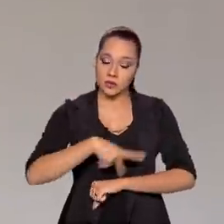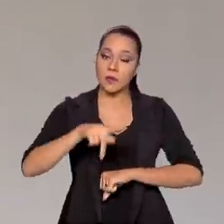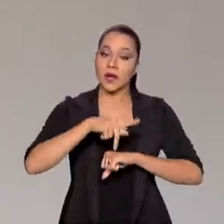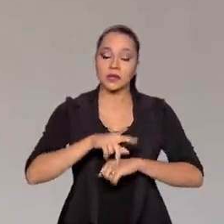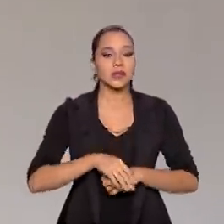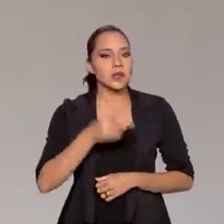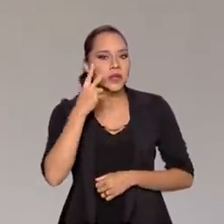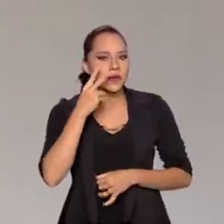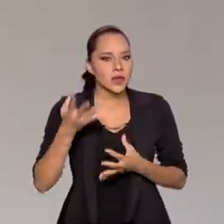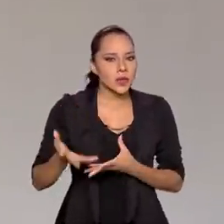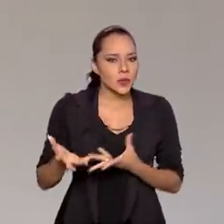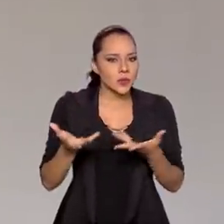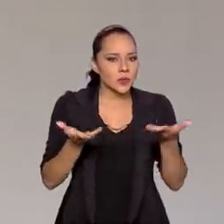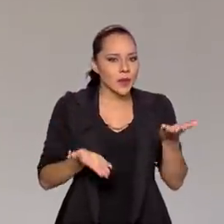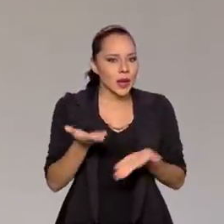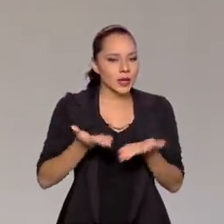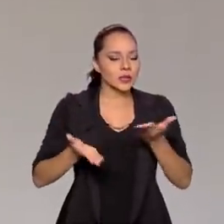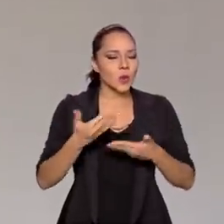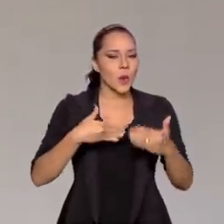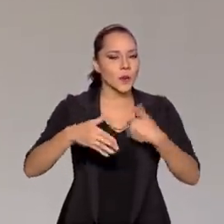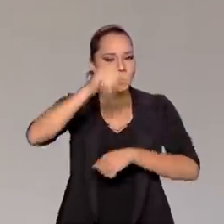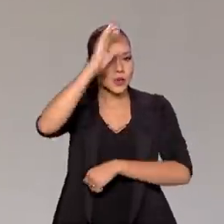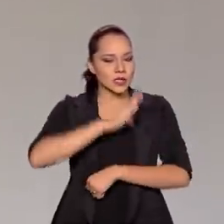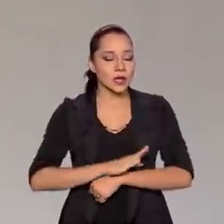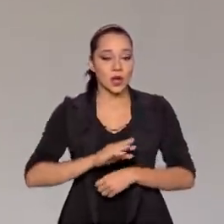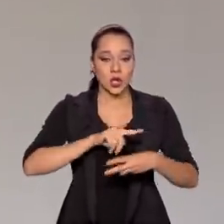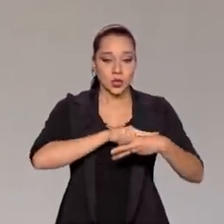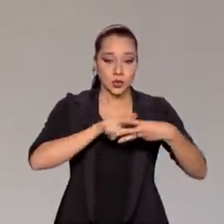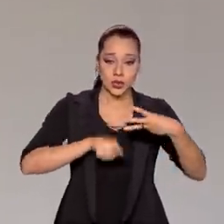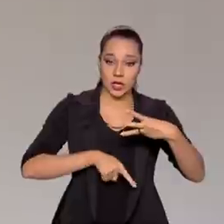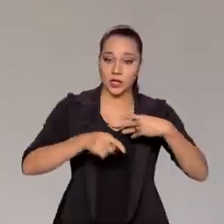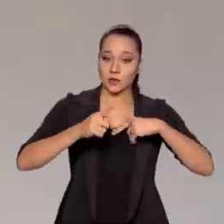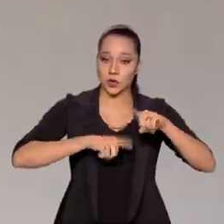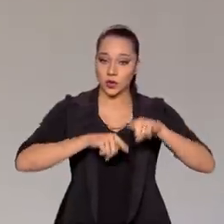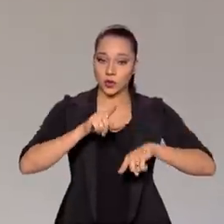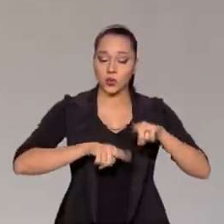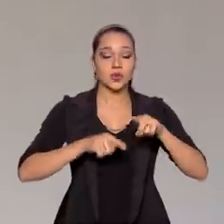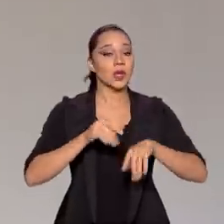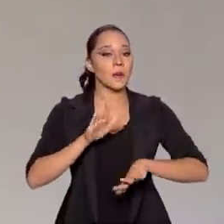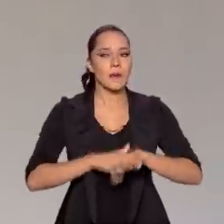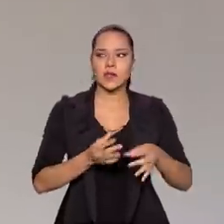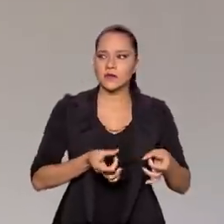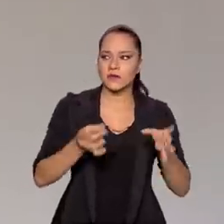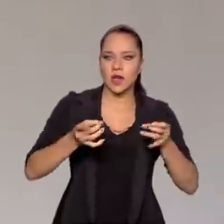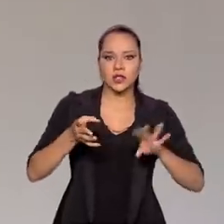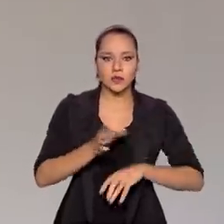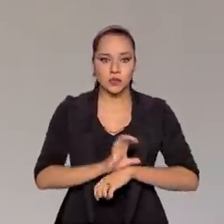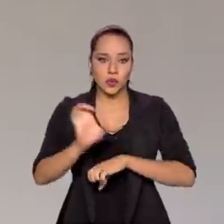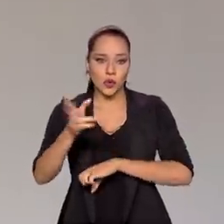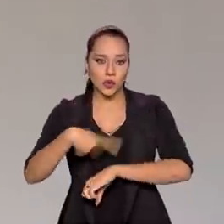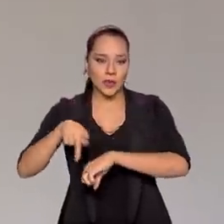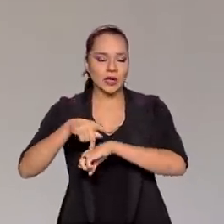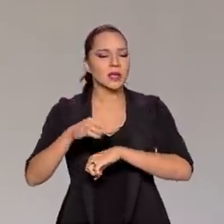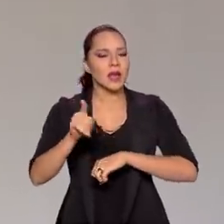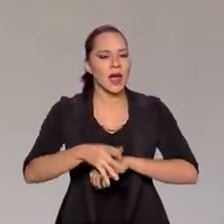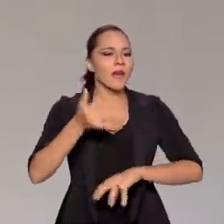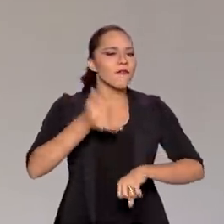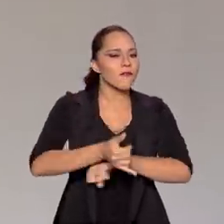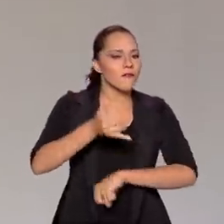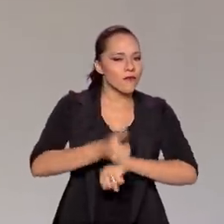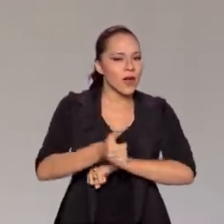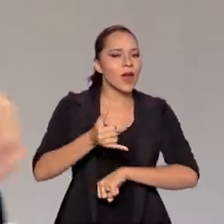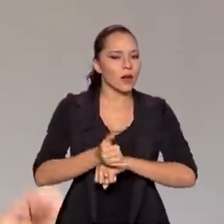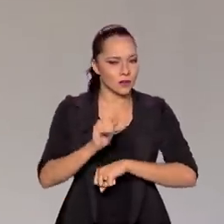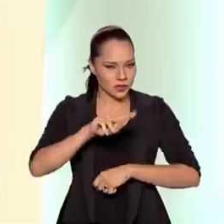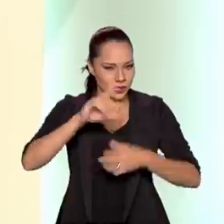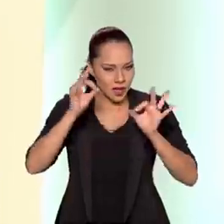isso na balança comercial brasileira. Dos três produtos que mais vendemos para o exterior, um deles é o minério de ferro. É